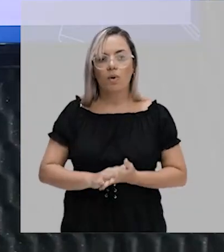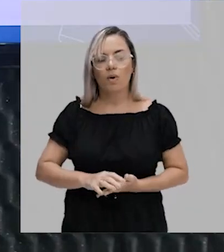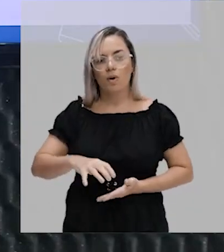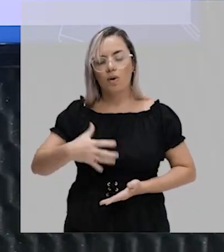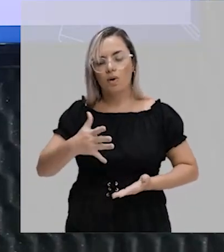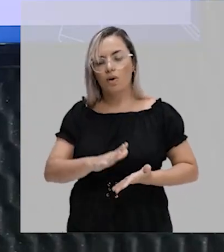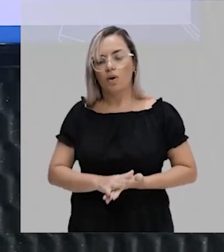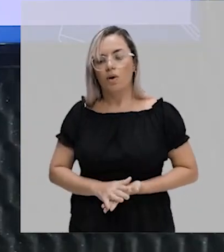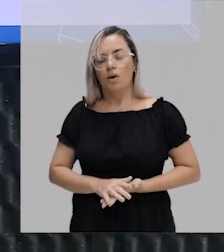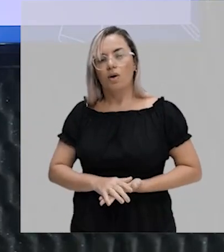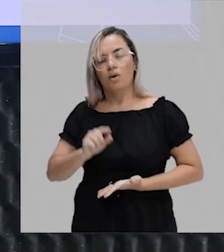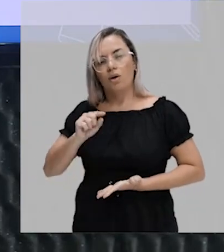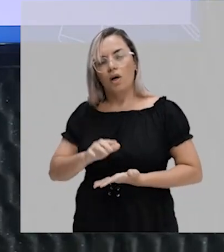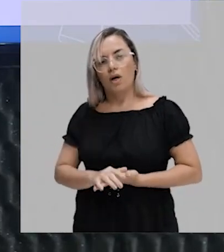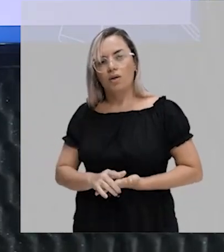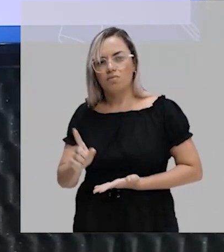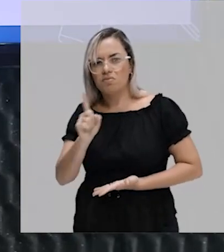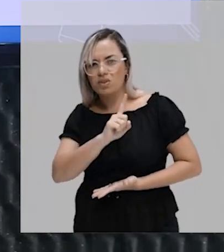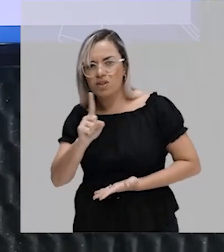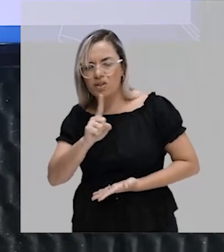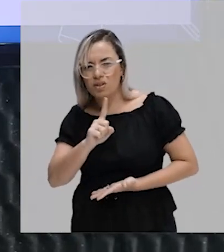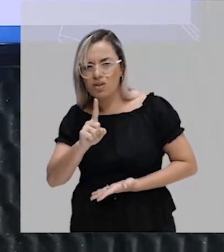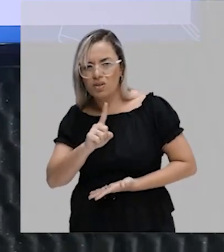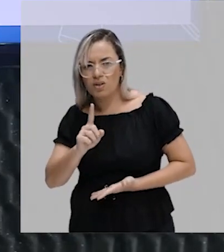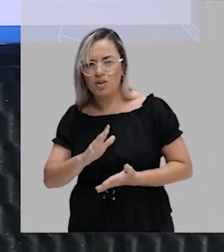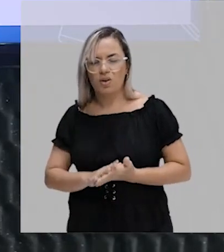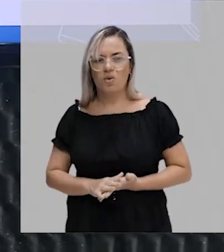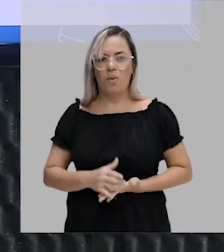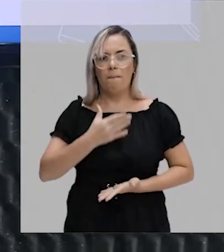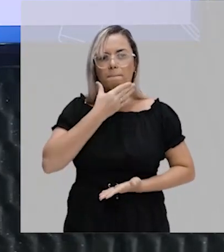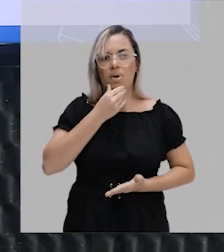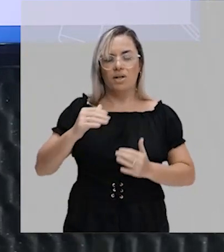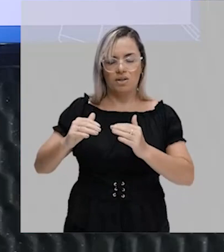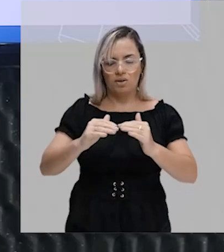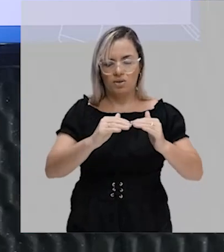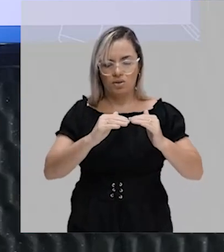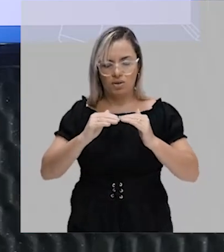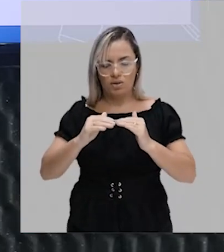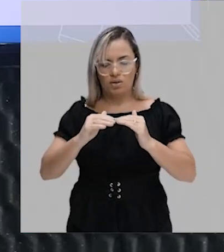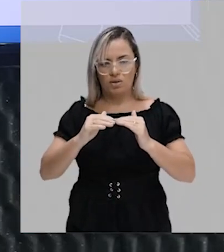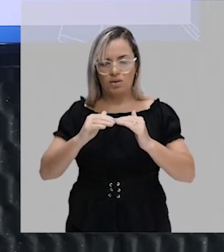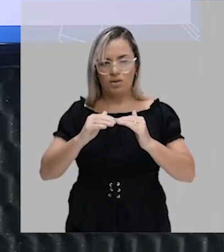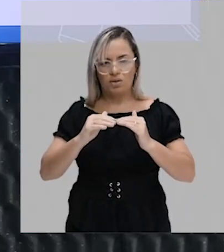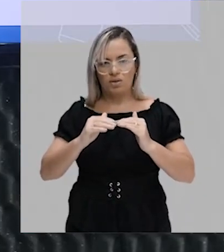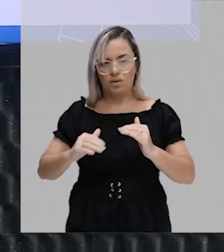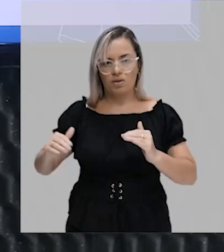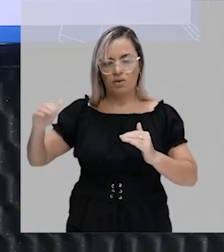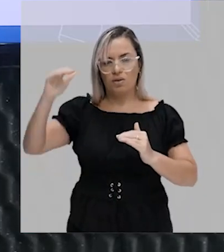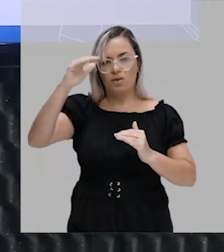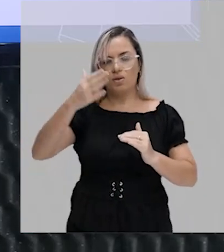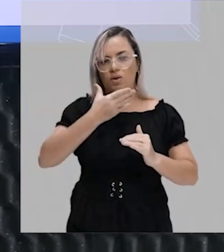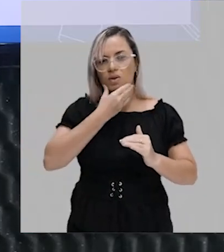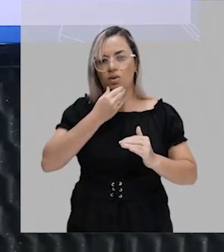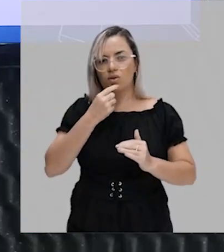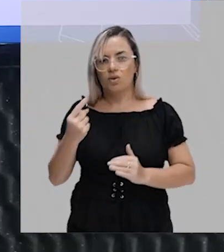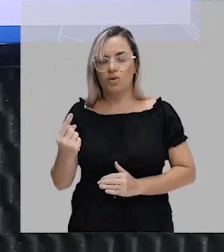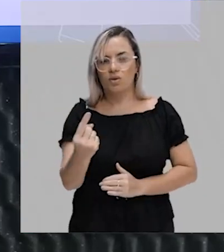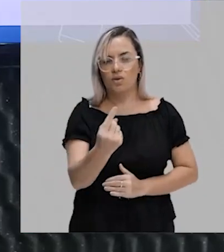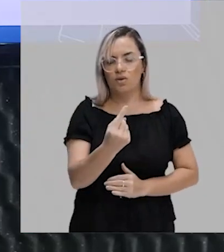a não existência de um padrão de masculinidade universal. Não existe uma forma única,